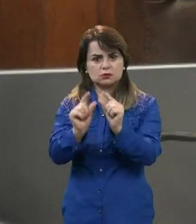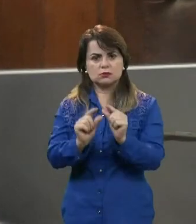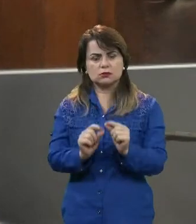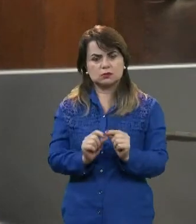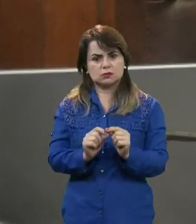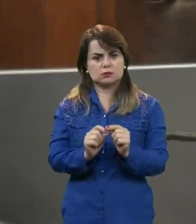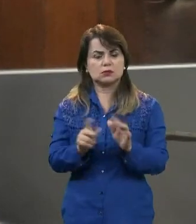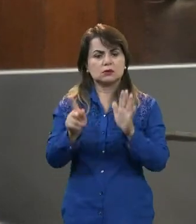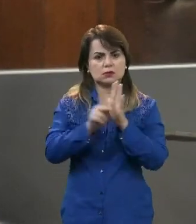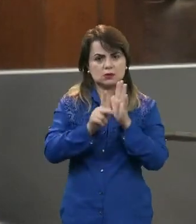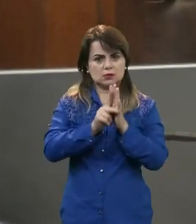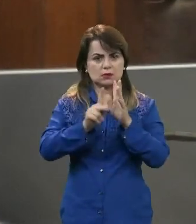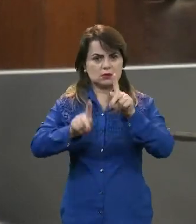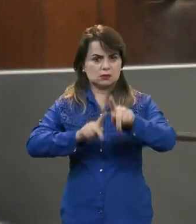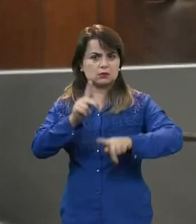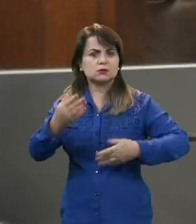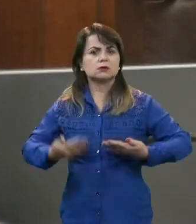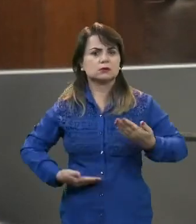Marília.